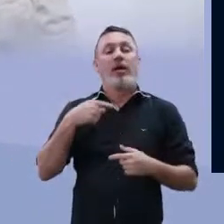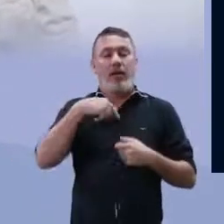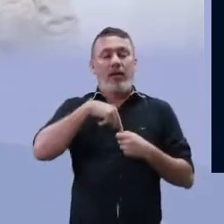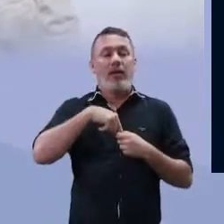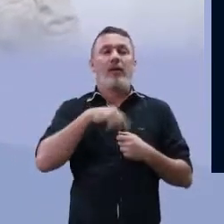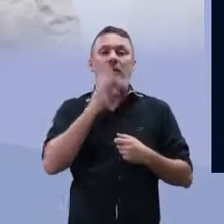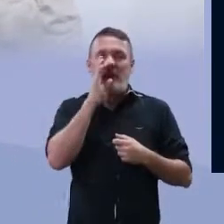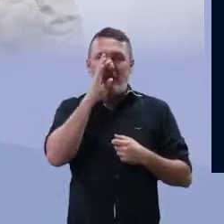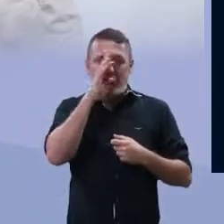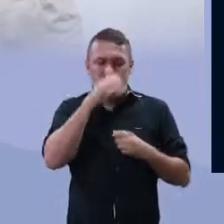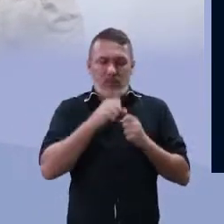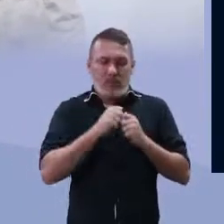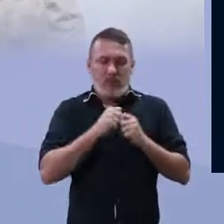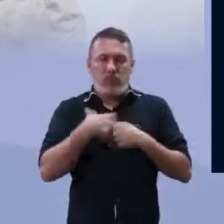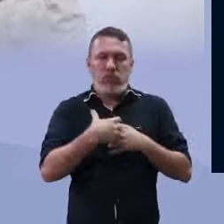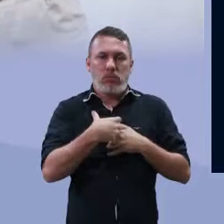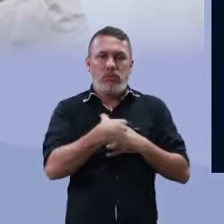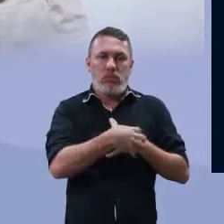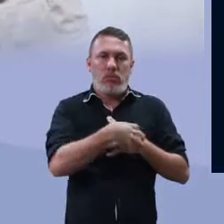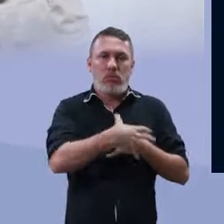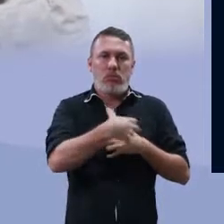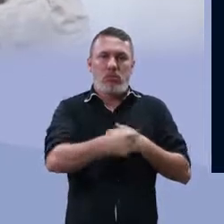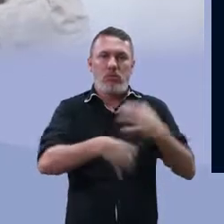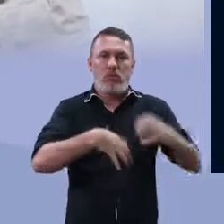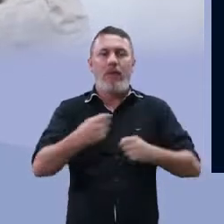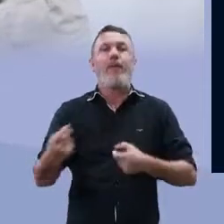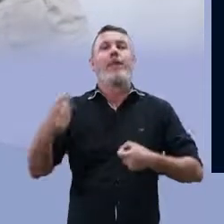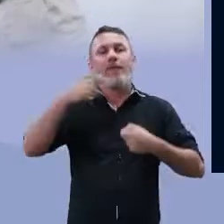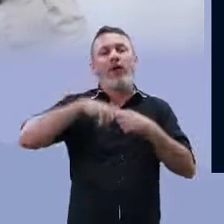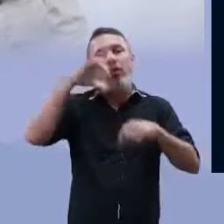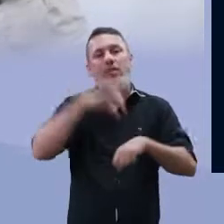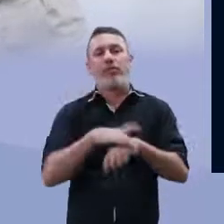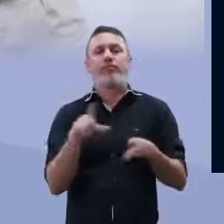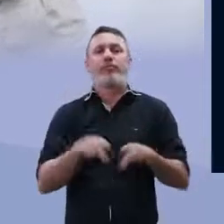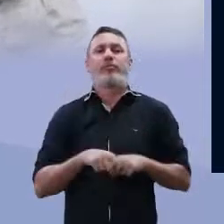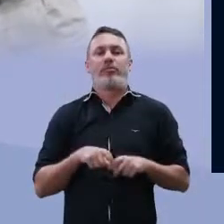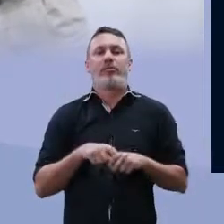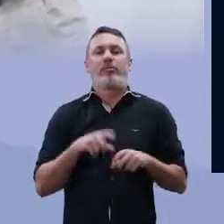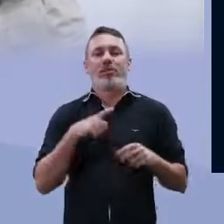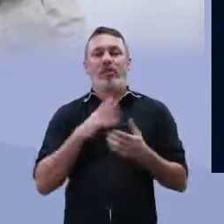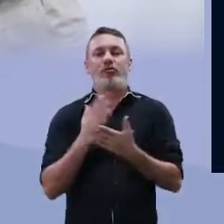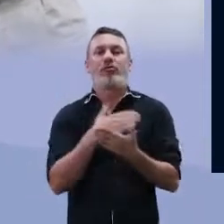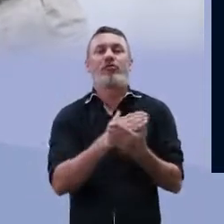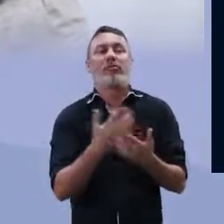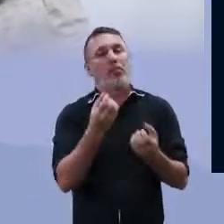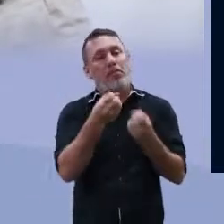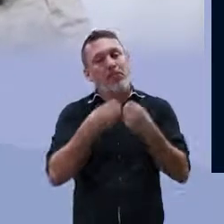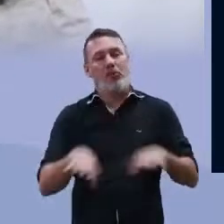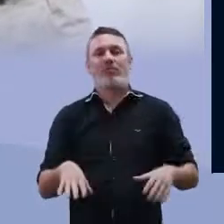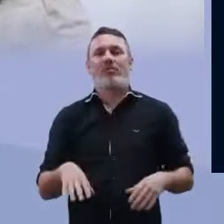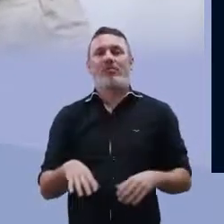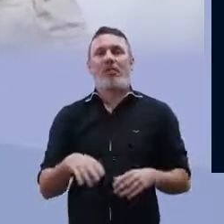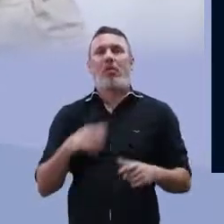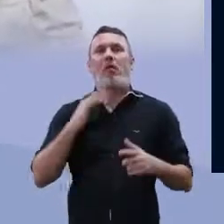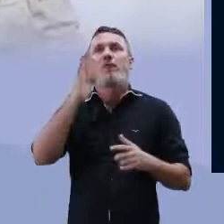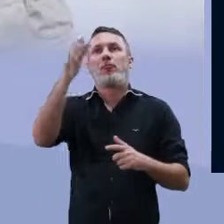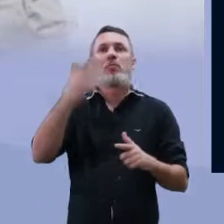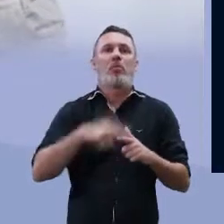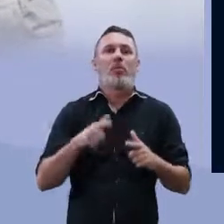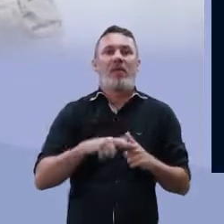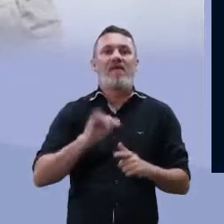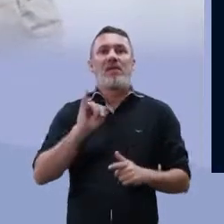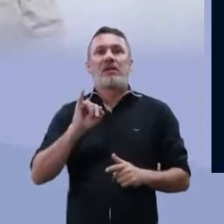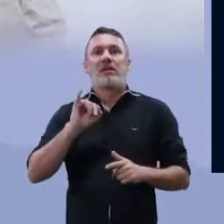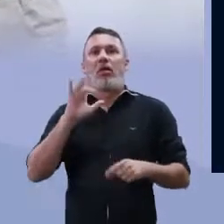começou a ficar melhor, essas que são resistentes, elas vão acabar passando isso para outras. Elas vão se dividindo e aí